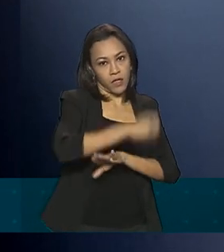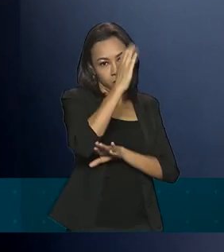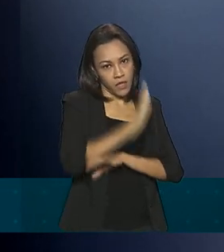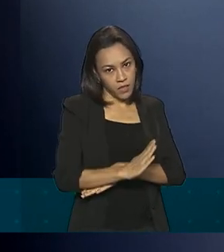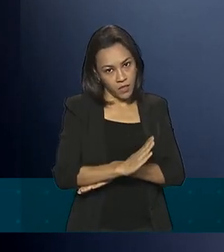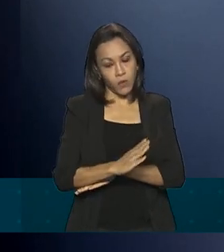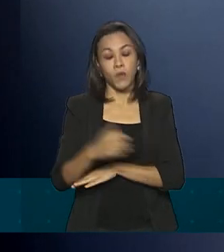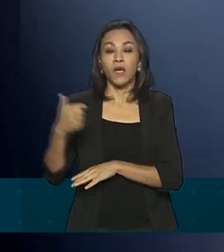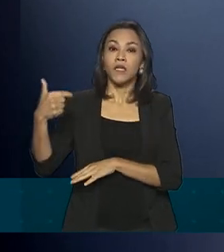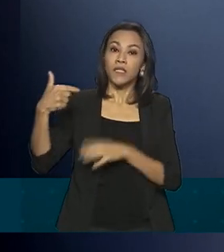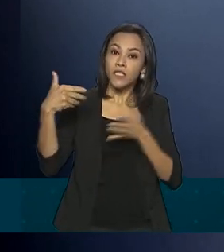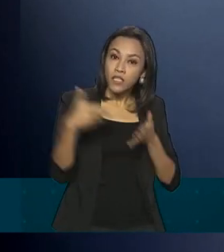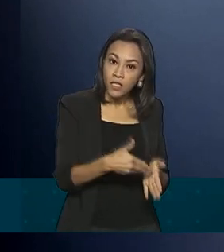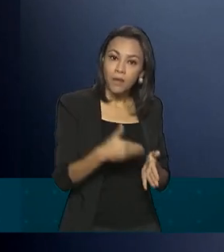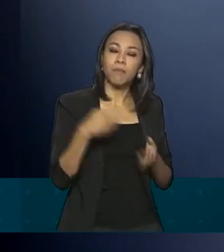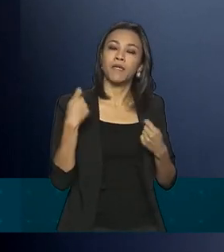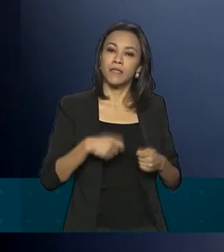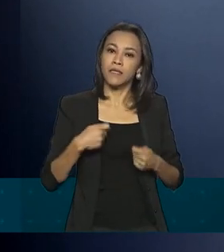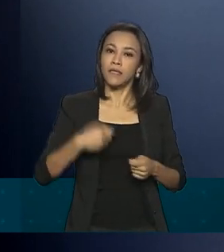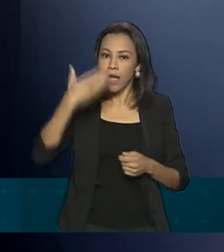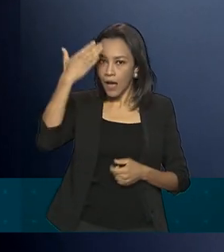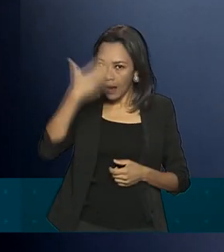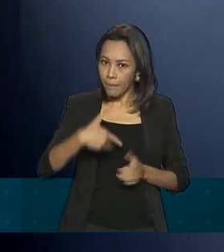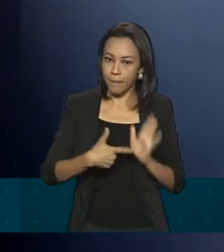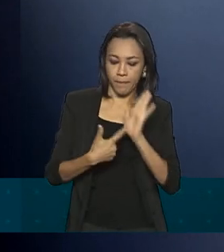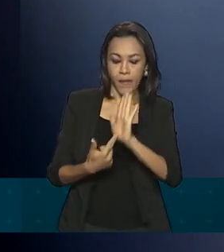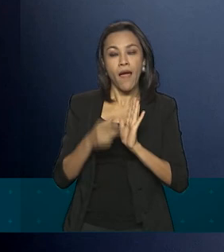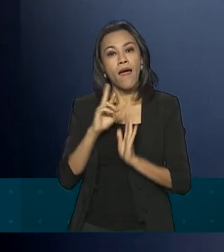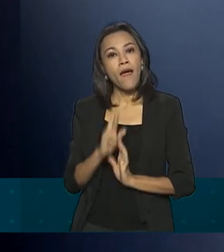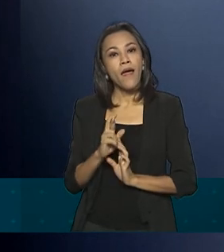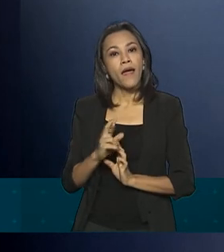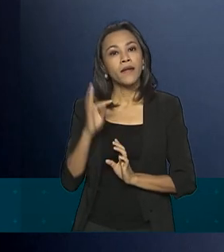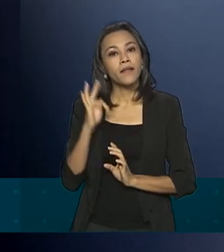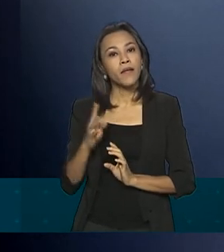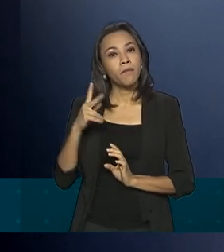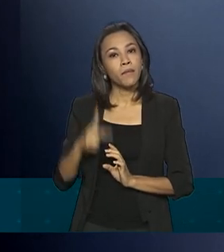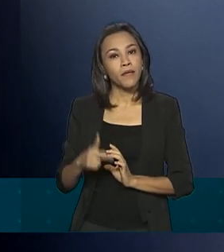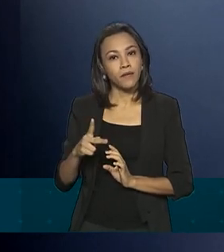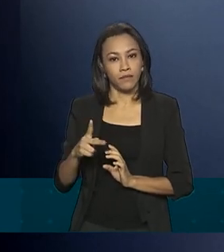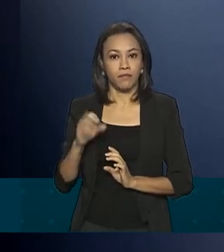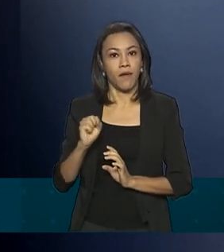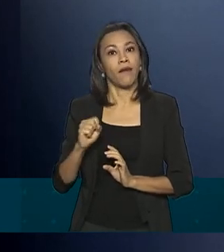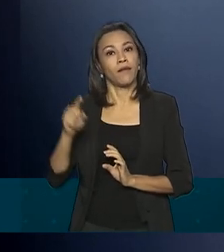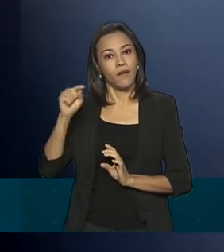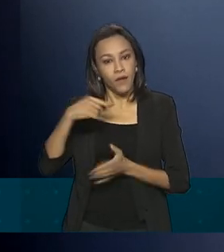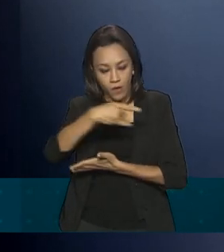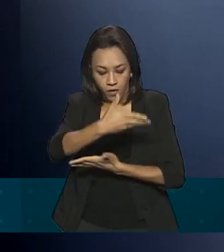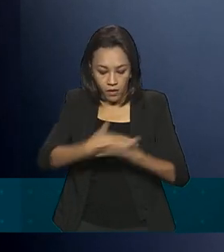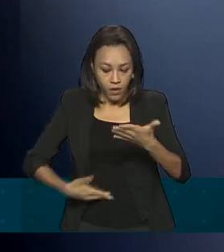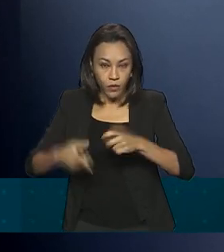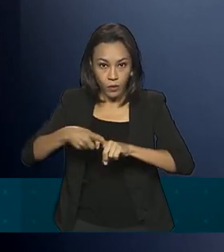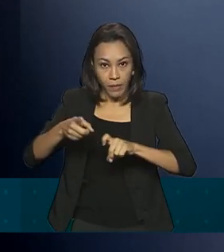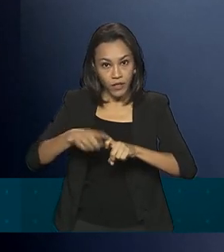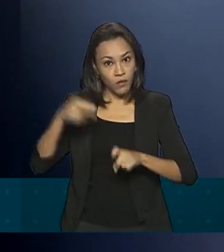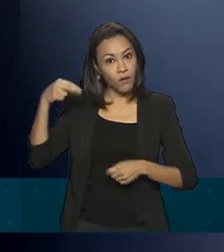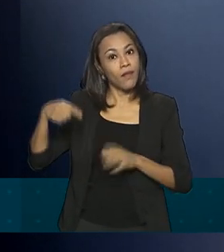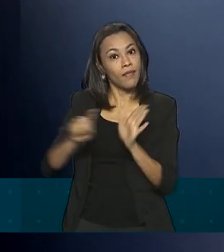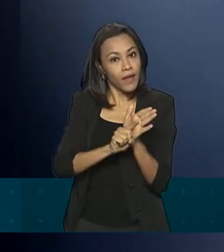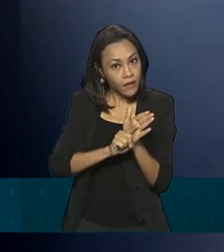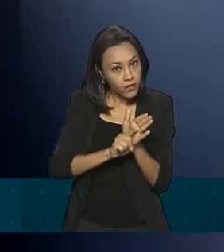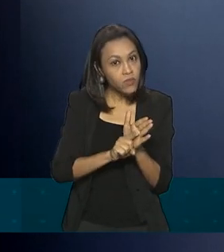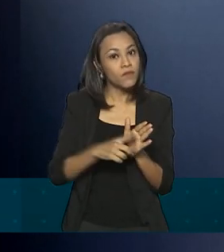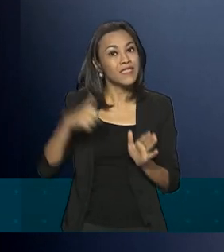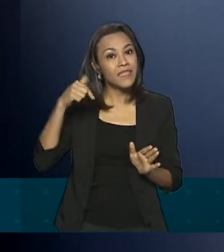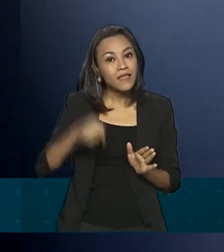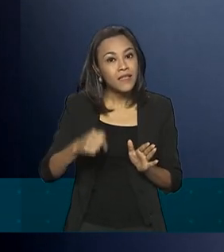desembarcam no país devem apresentar exame RT-PCR negativo, feito nas últimas 72 horas antes do